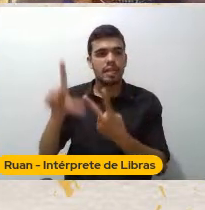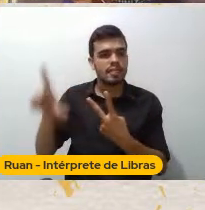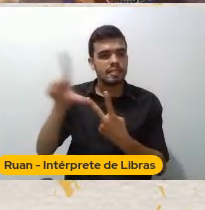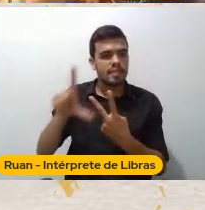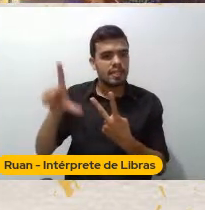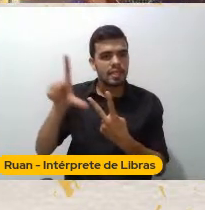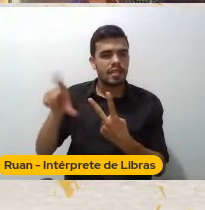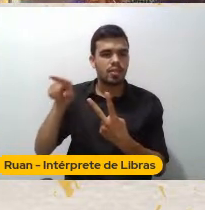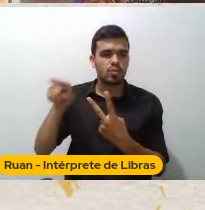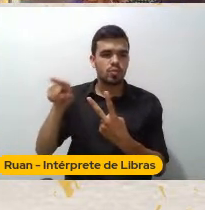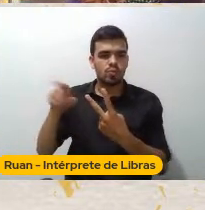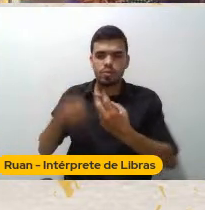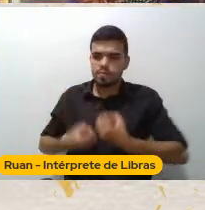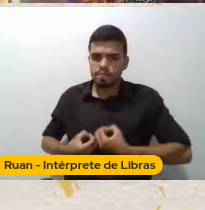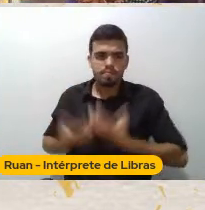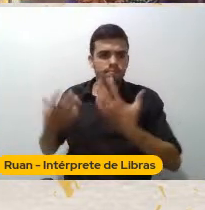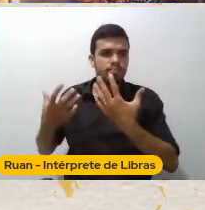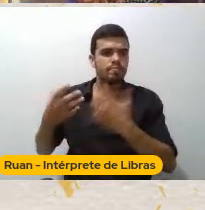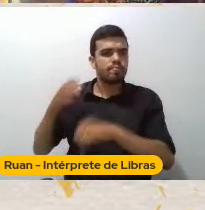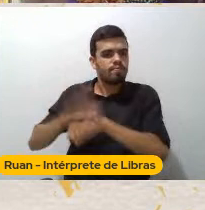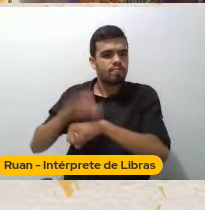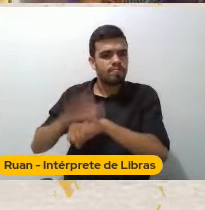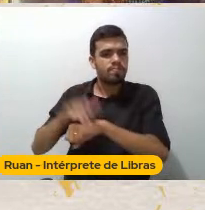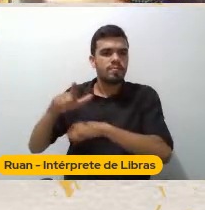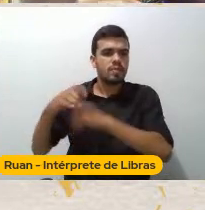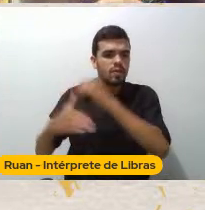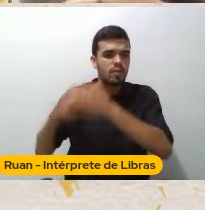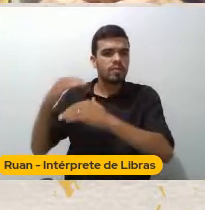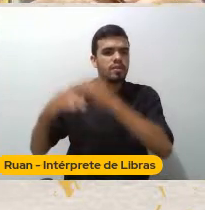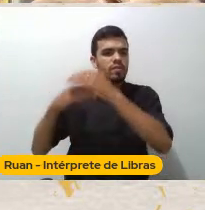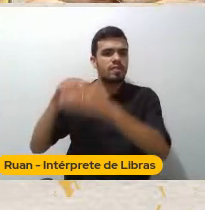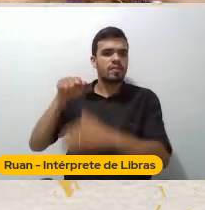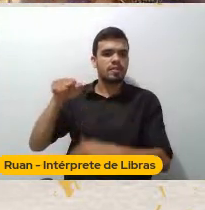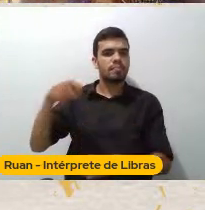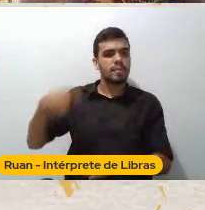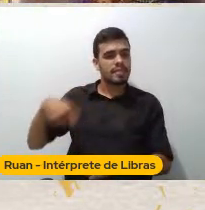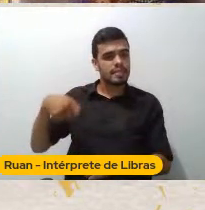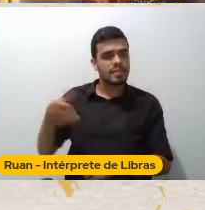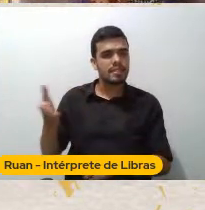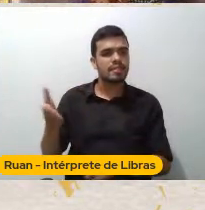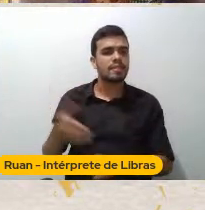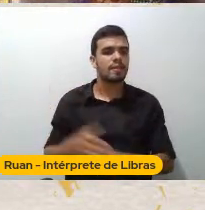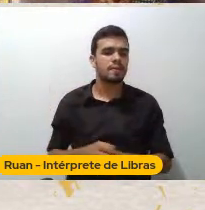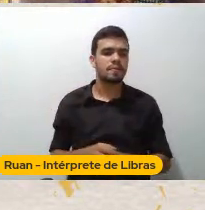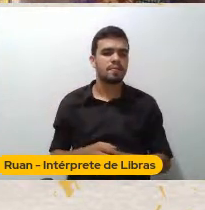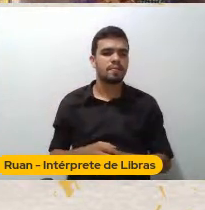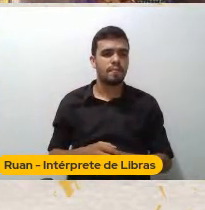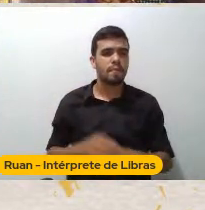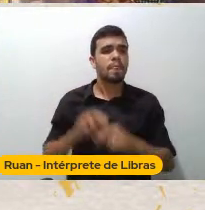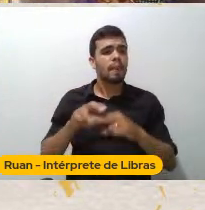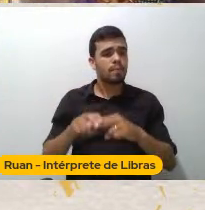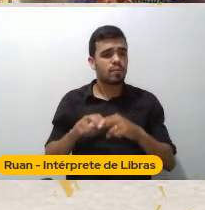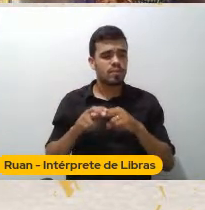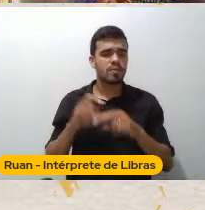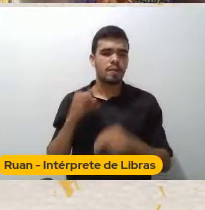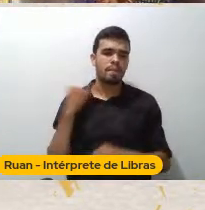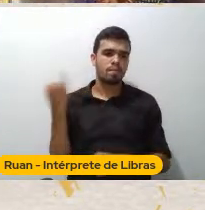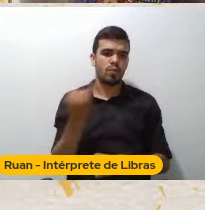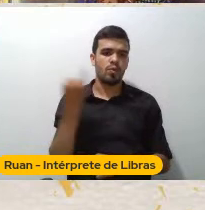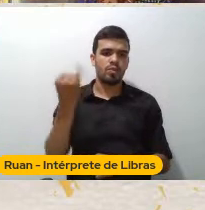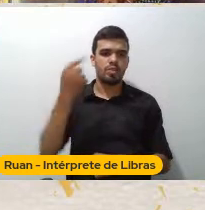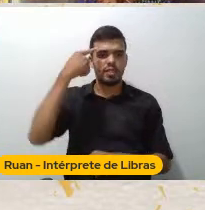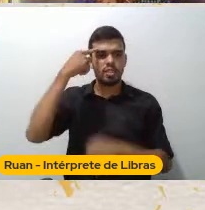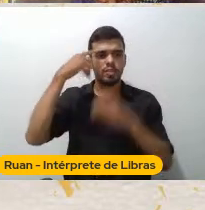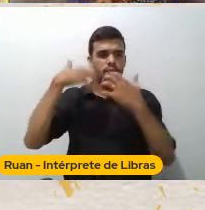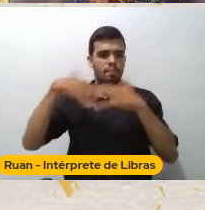Humana Que ele tem Na nossa sociedade Então isso é uma coisa Muito importante De pensar O domínio europeu